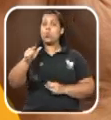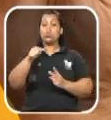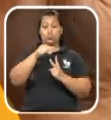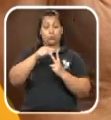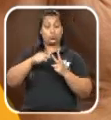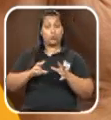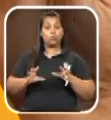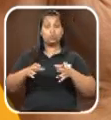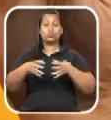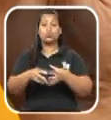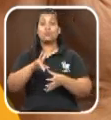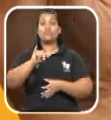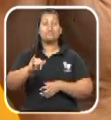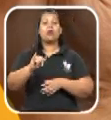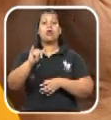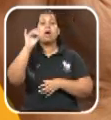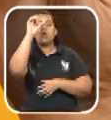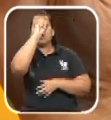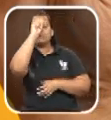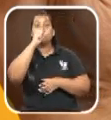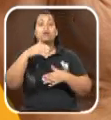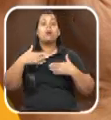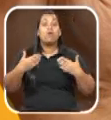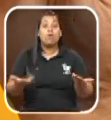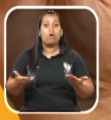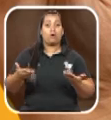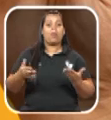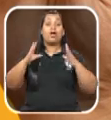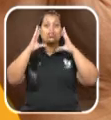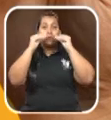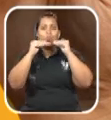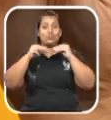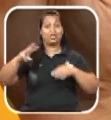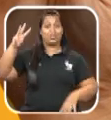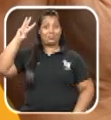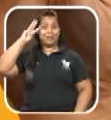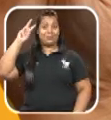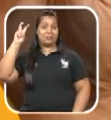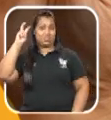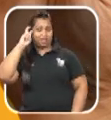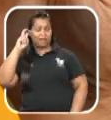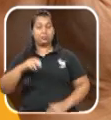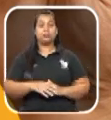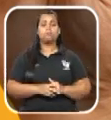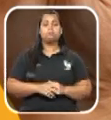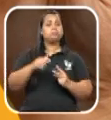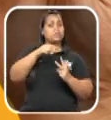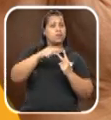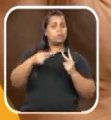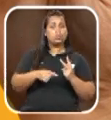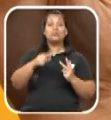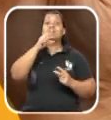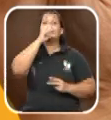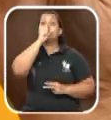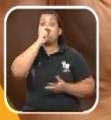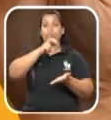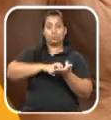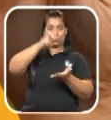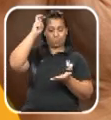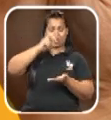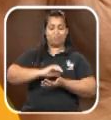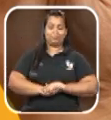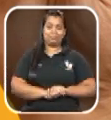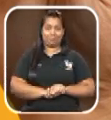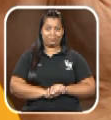duas turmas terão aulas à noite, nas terças e quintas-feiras. E duas turmas terão aulas aos sábados pela manhã.